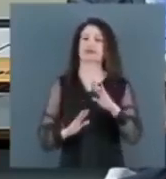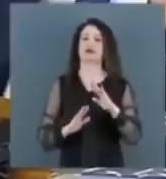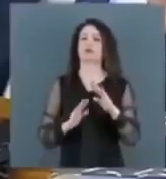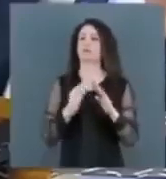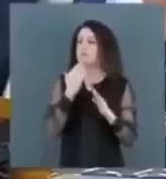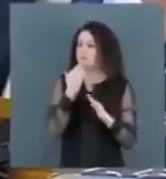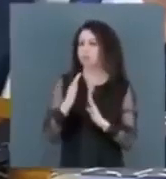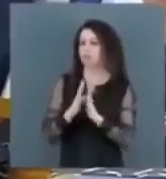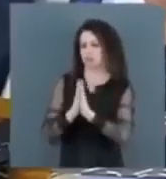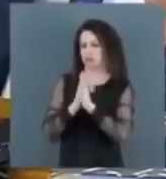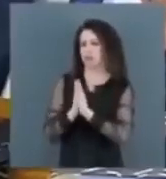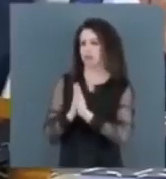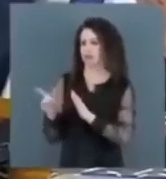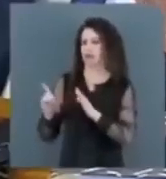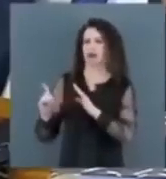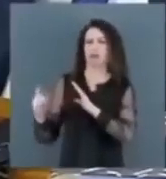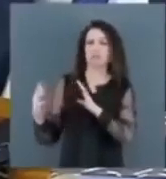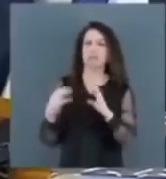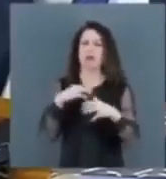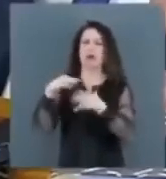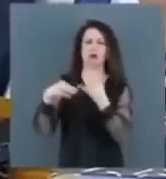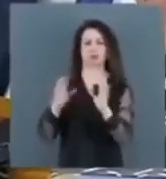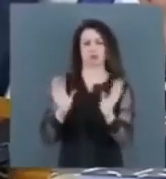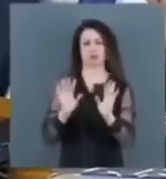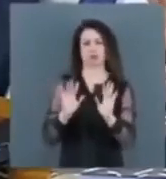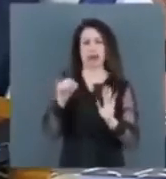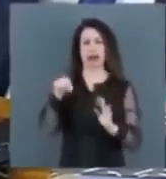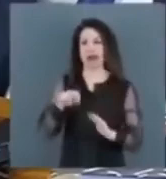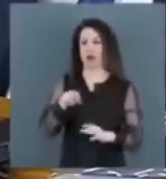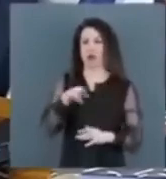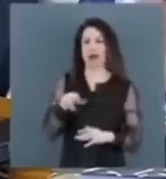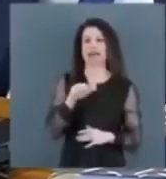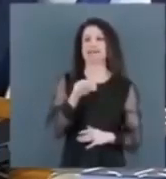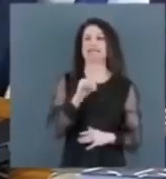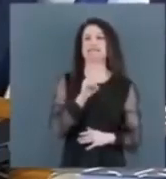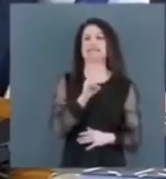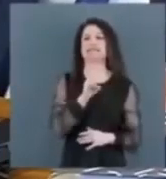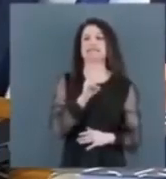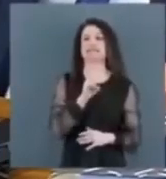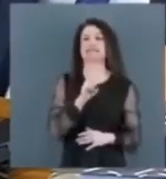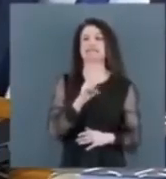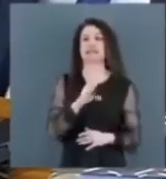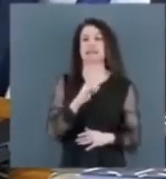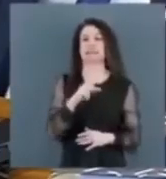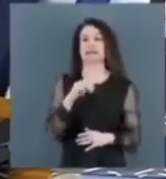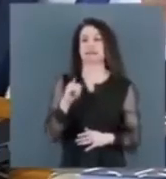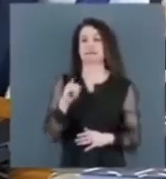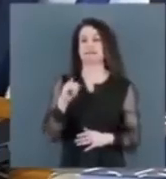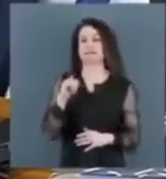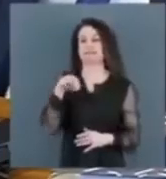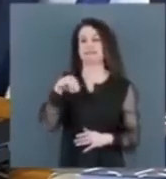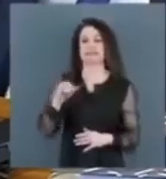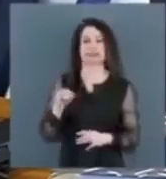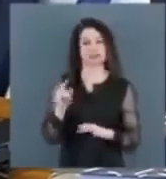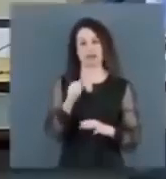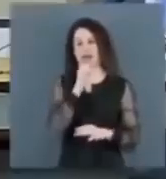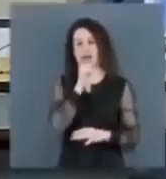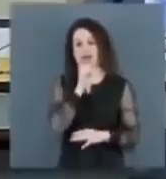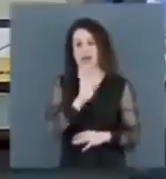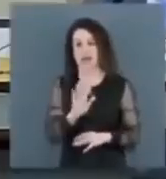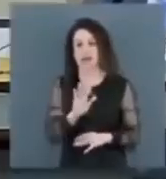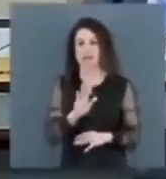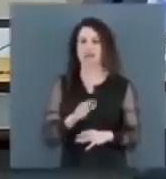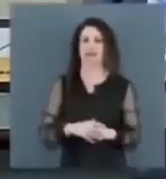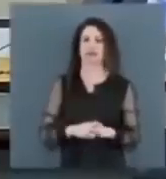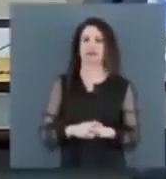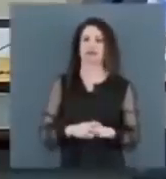tumultuar isso aqui, não? Não, eu estou sendo... Porque aqui não é a CPMI ainda. É, vamos lá, eu só queria retomar o Não, eu gostaria que o senhor... E que o